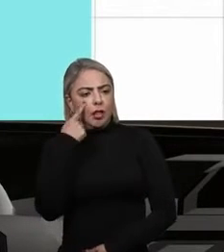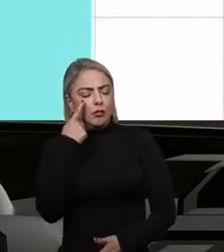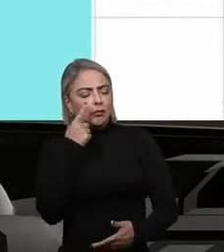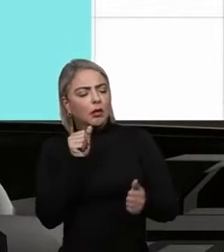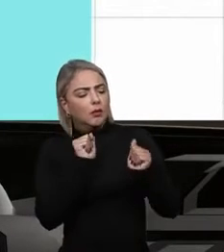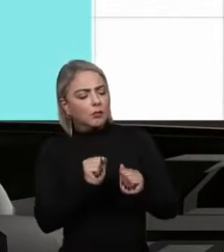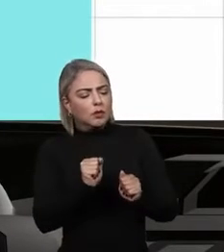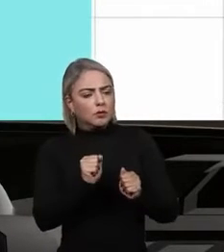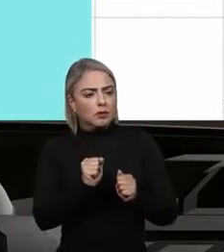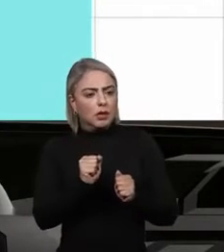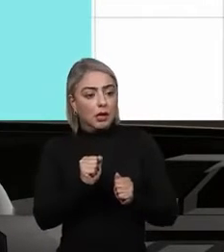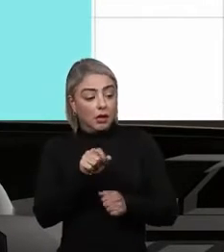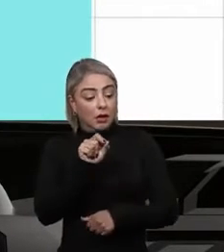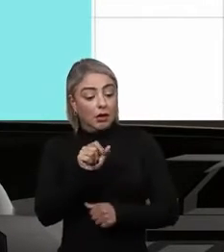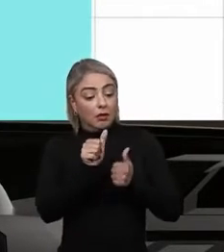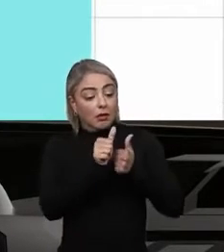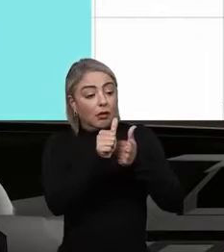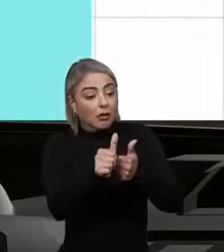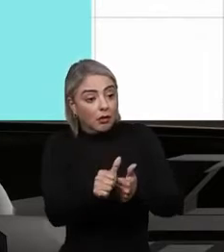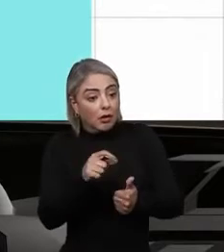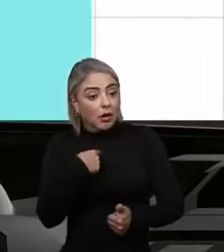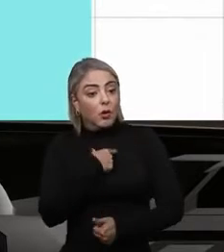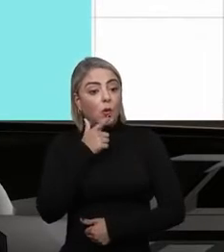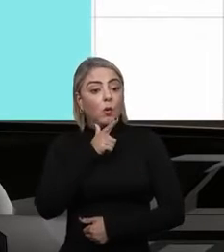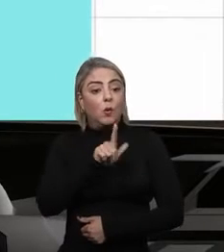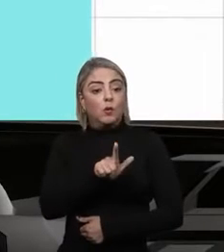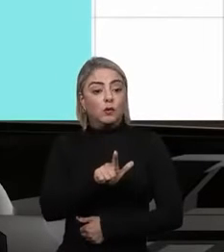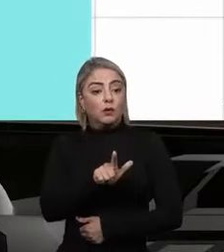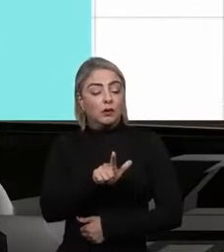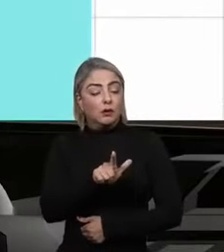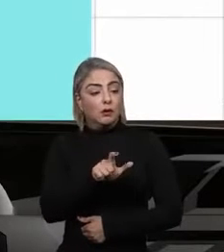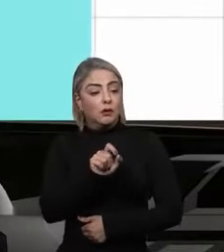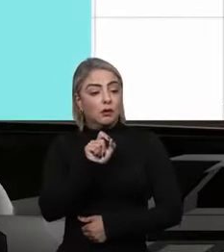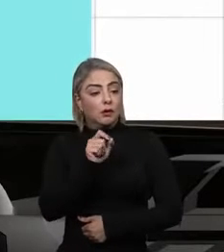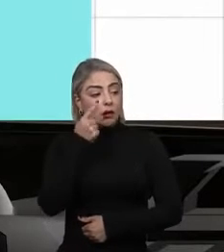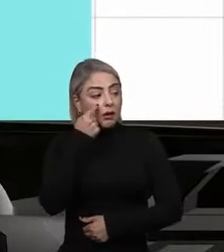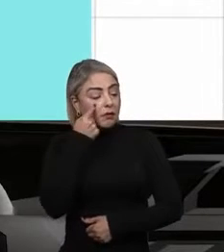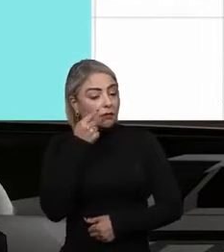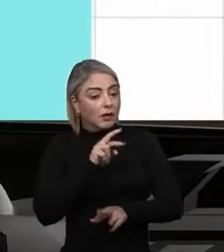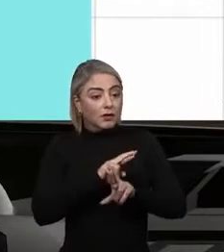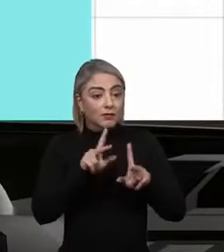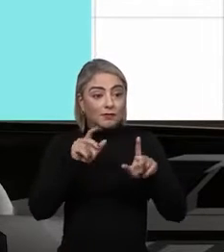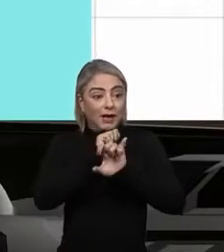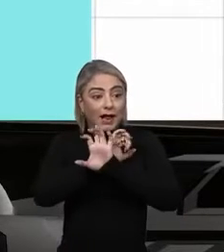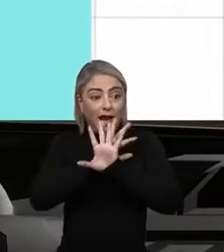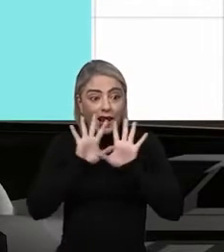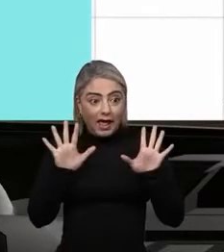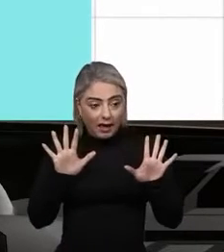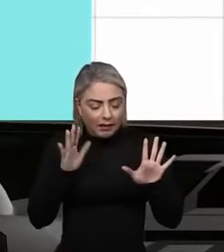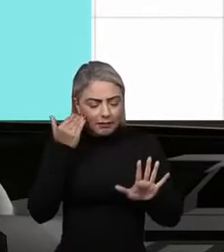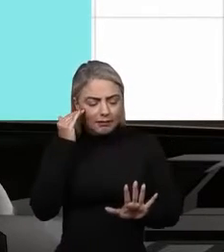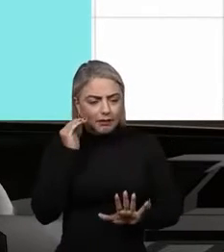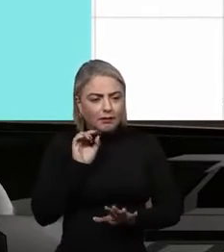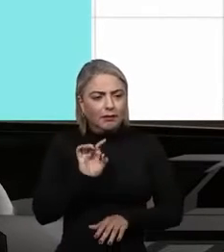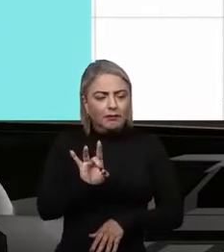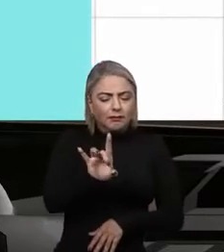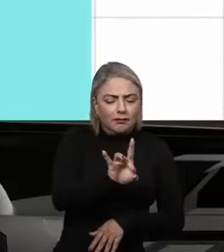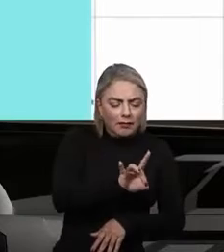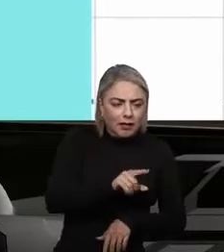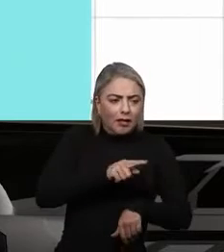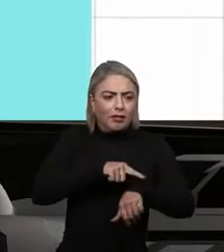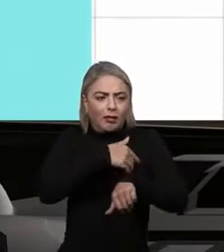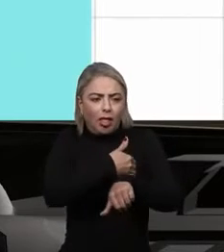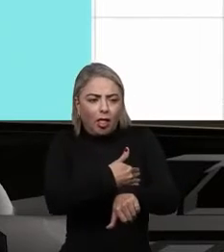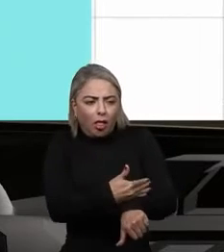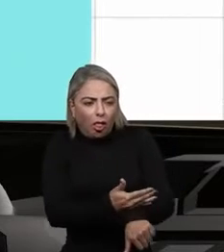possível, então, com isso, que a gente consiga enxergar de forma mais clara os pacientes que estão além do tempo e